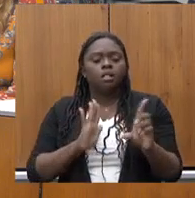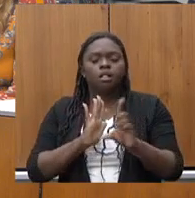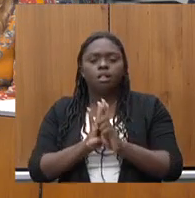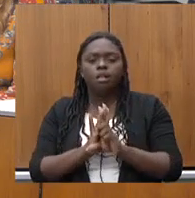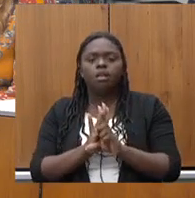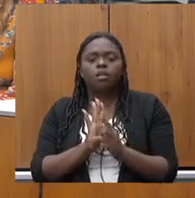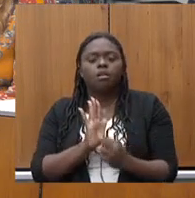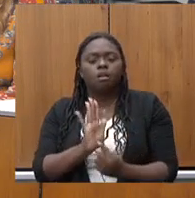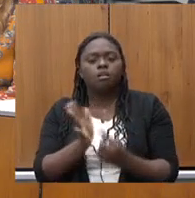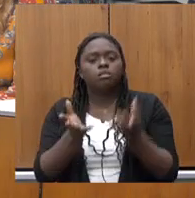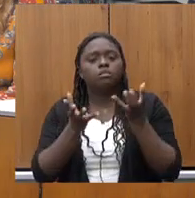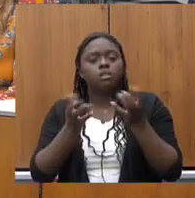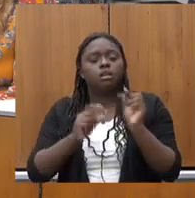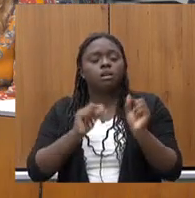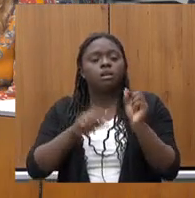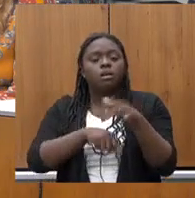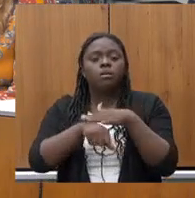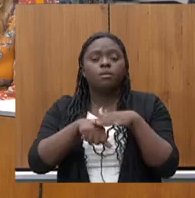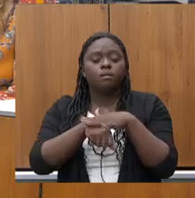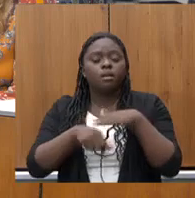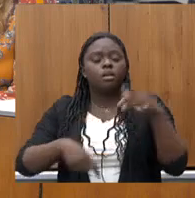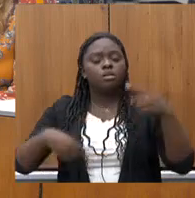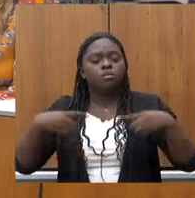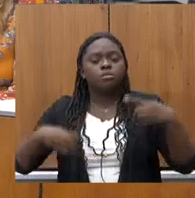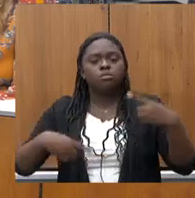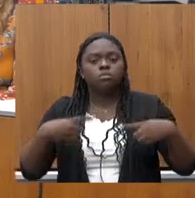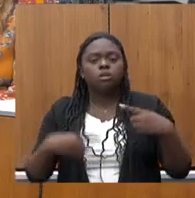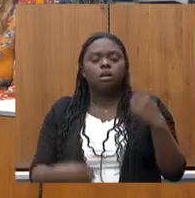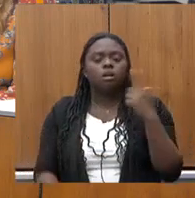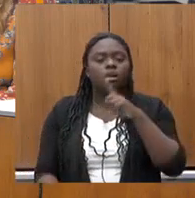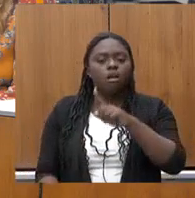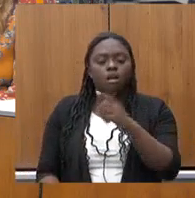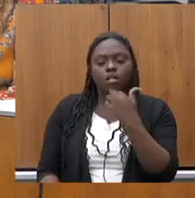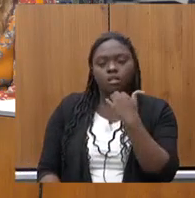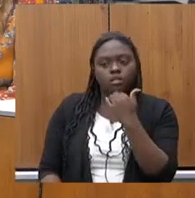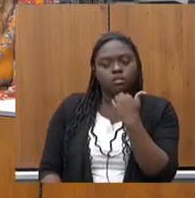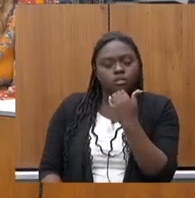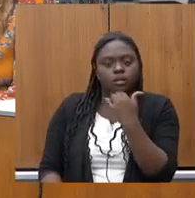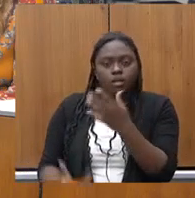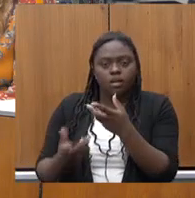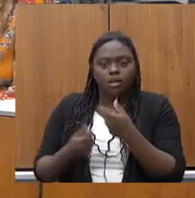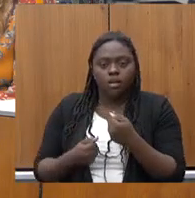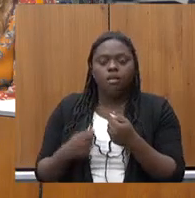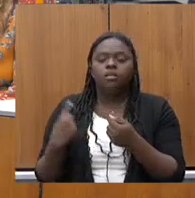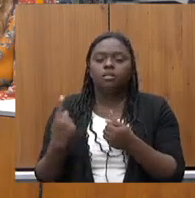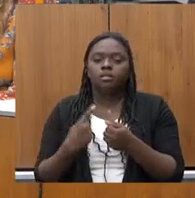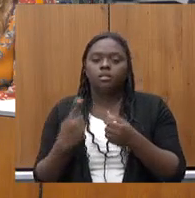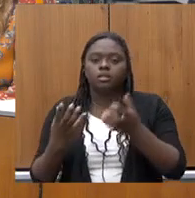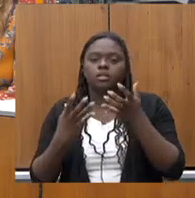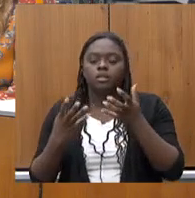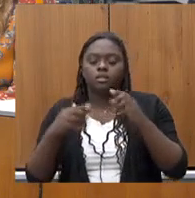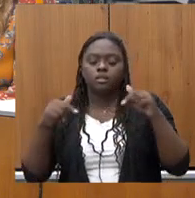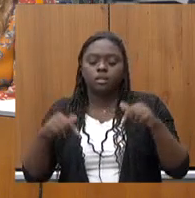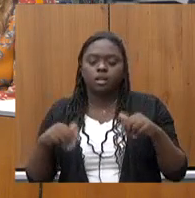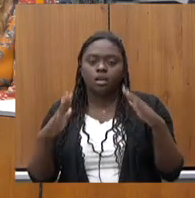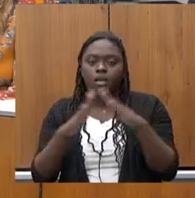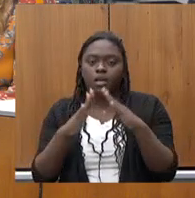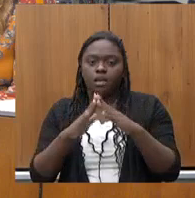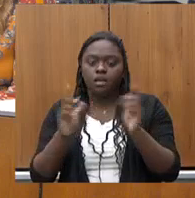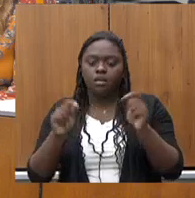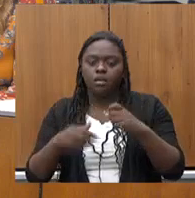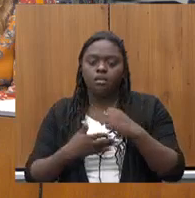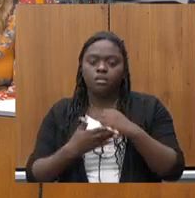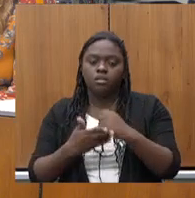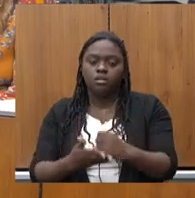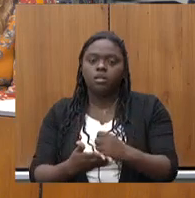diálogo minimamente com o diálogo a garantia ninguém conta com ela o a gente conta é que essa casa possa nos ajudar